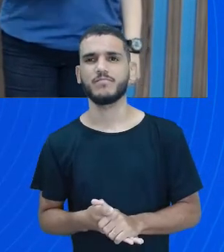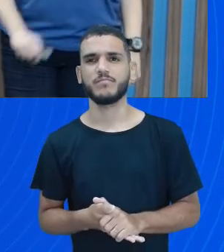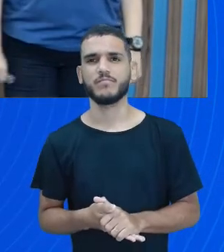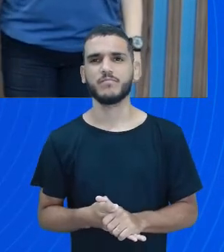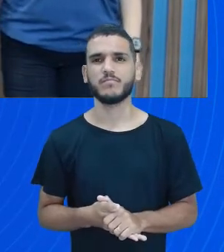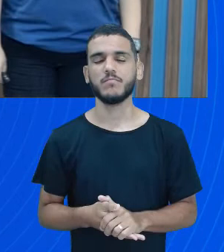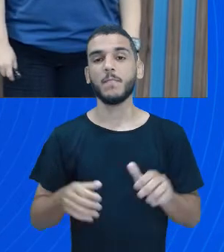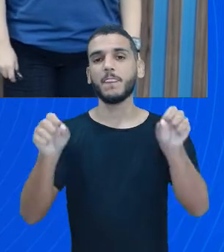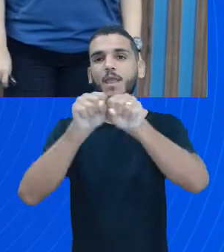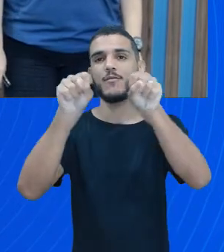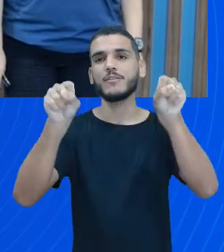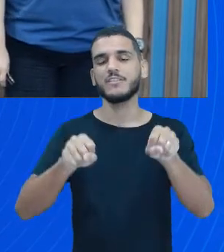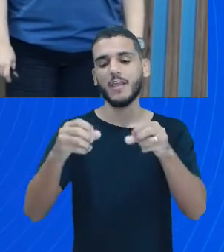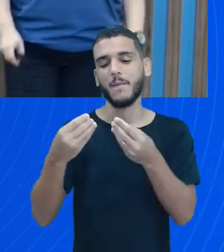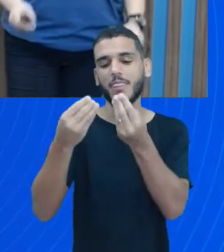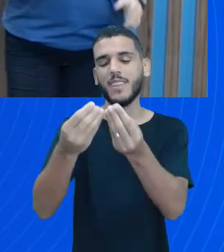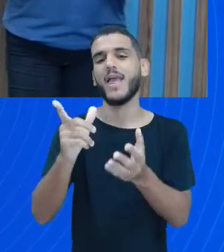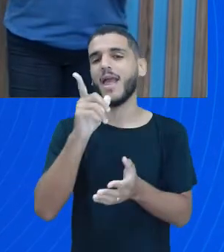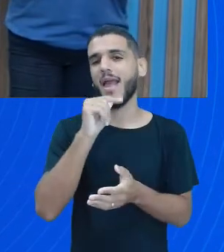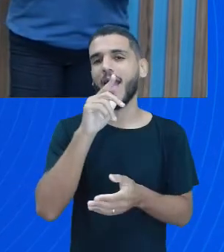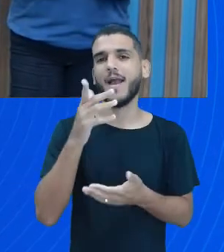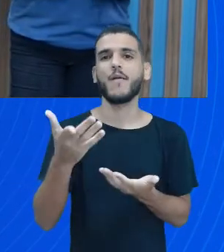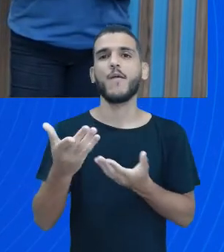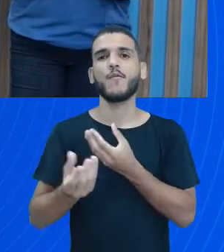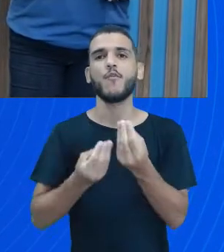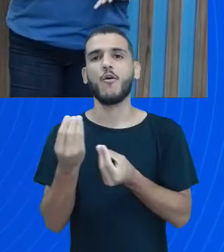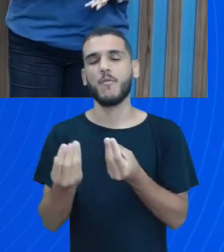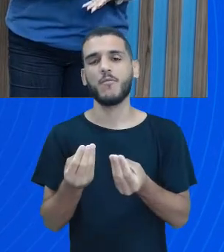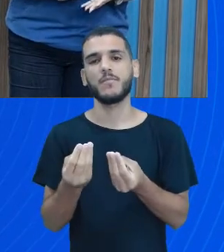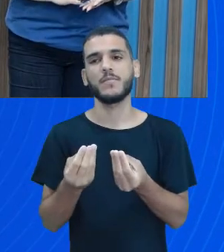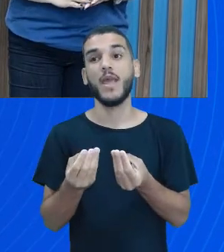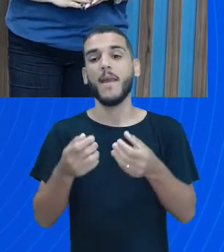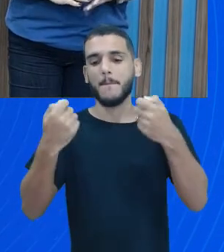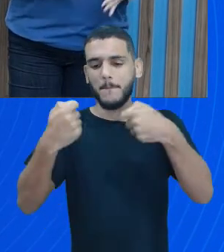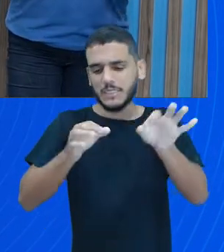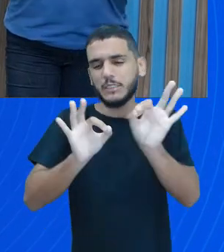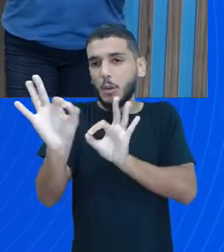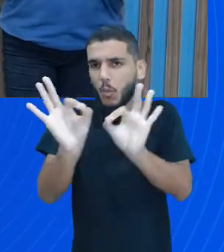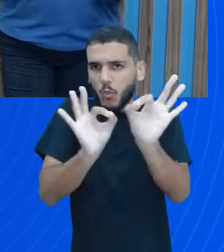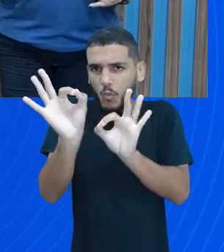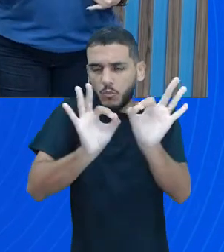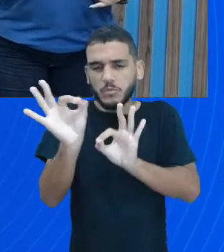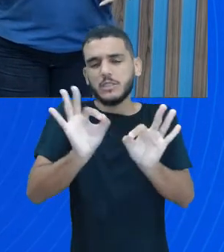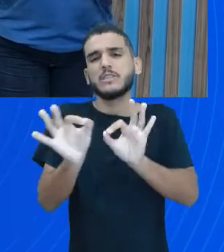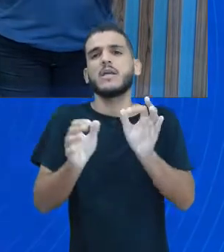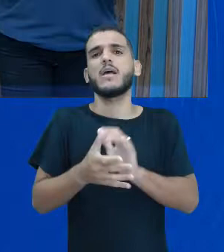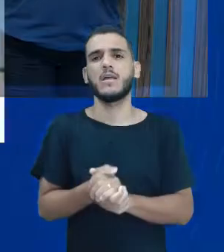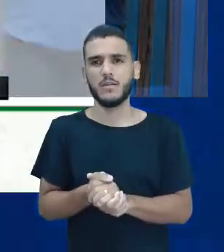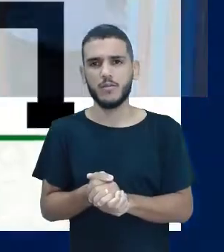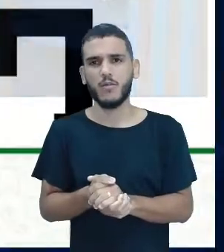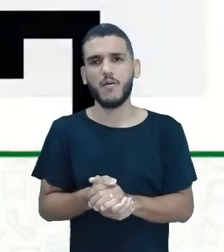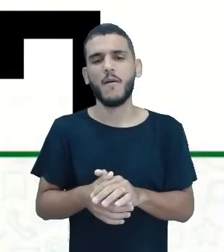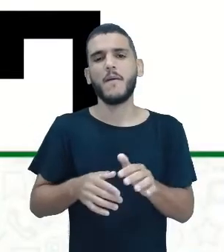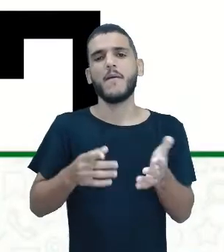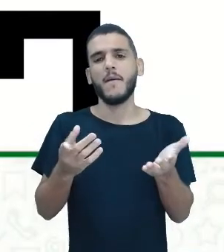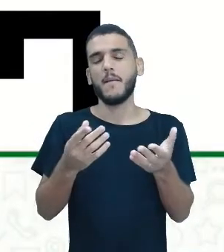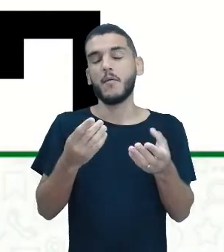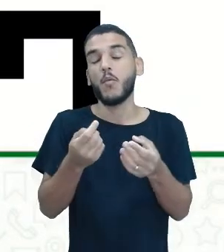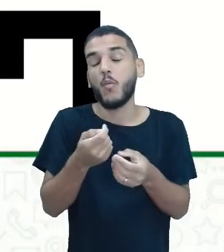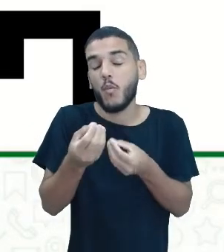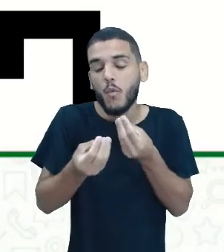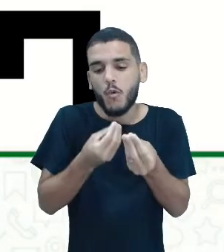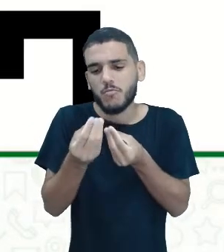sistema de abastecimento de água, pessoal, ele deve ser bem estruturadinho, organizado e minimamente falho.